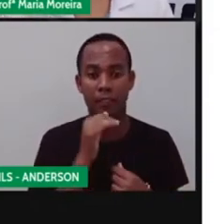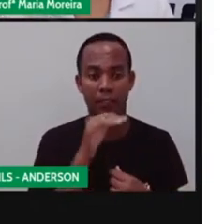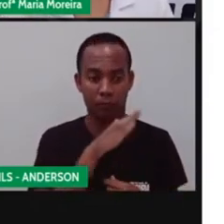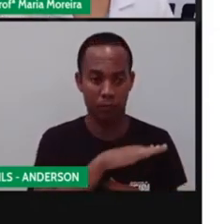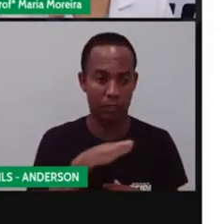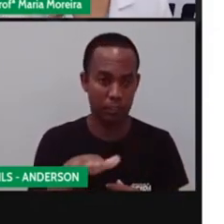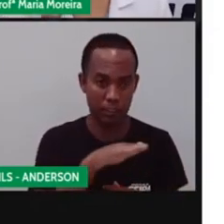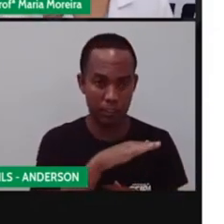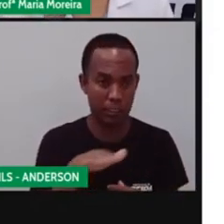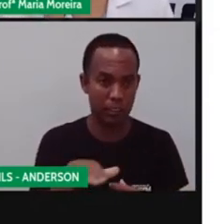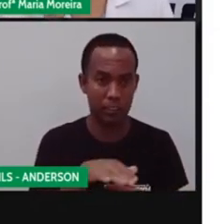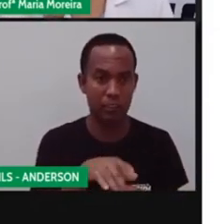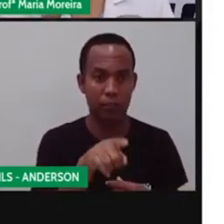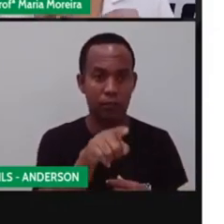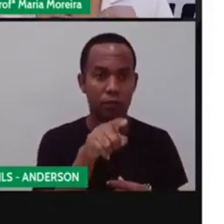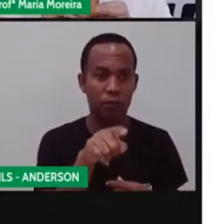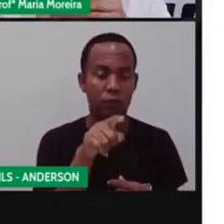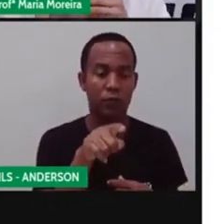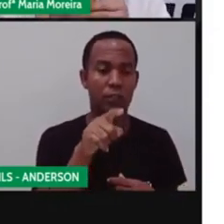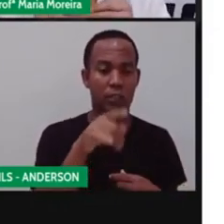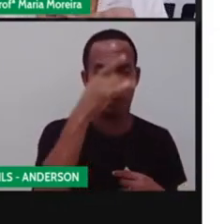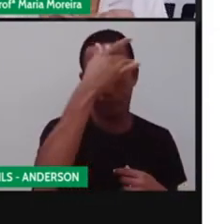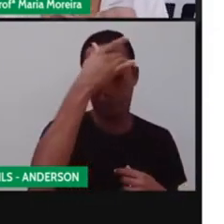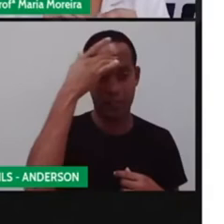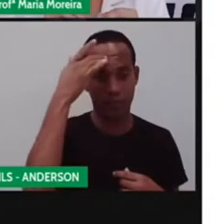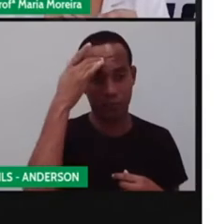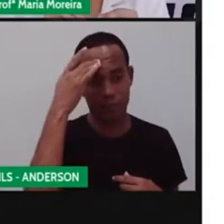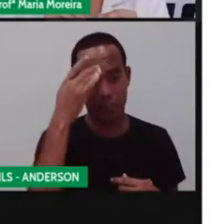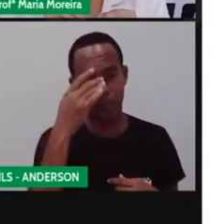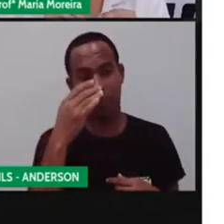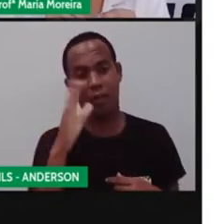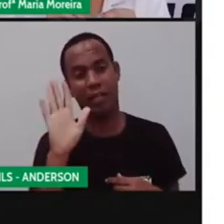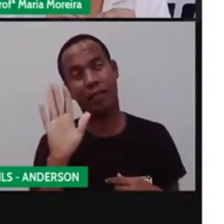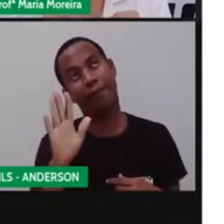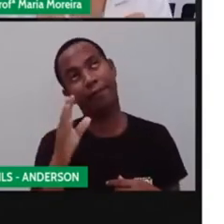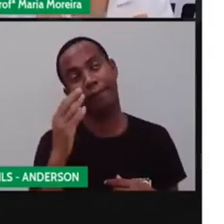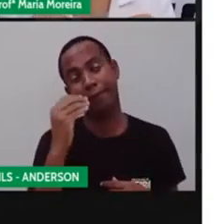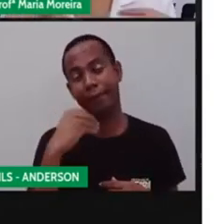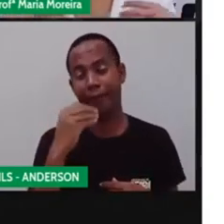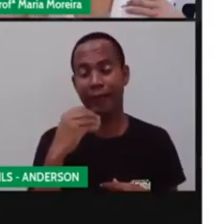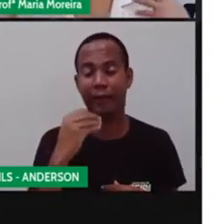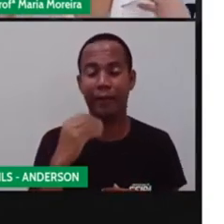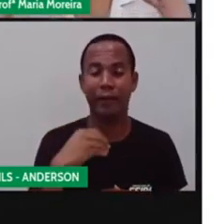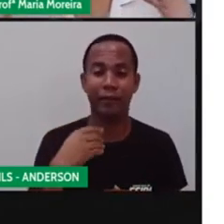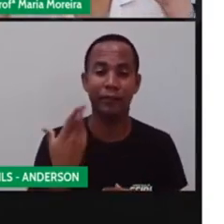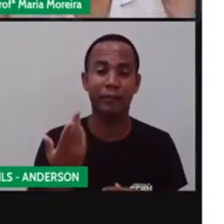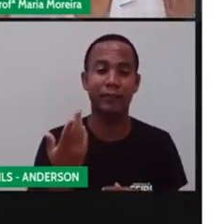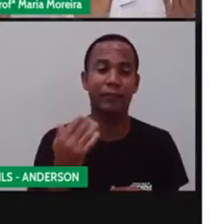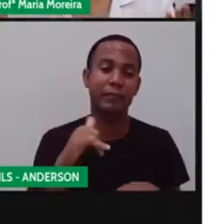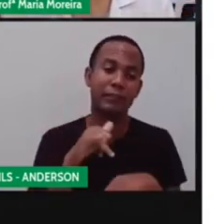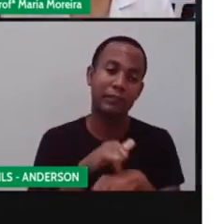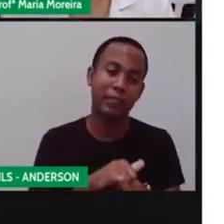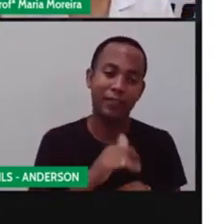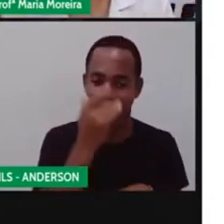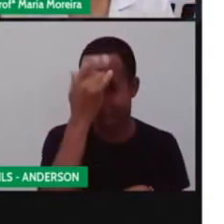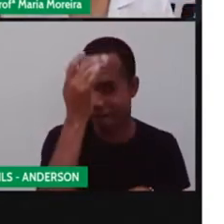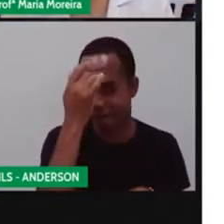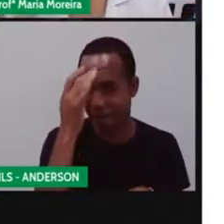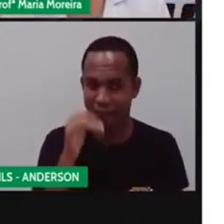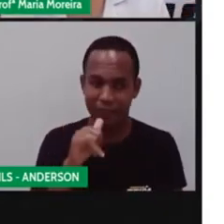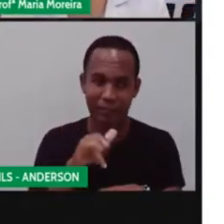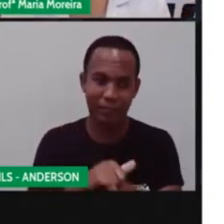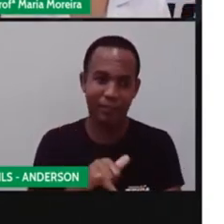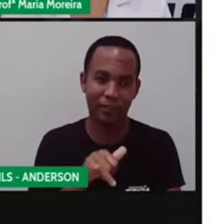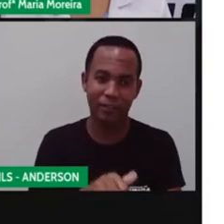crianças, como pessoinhas frágeis, digamos assim. E que seriam facilmente, na verdade,